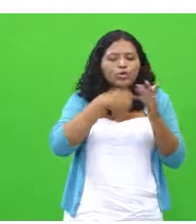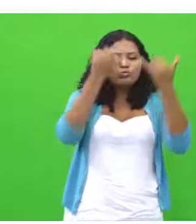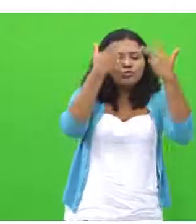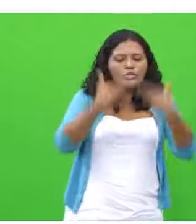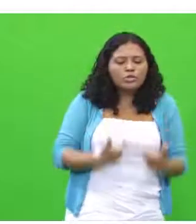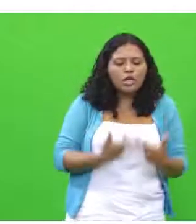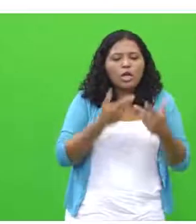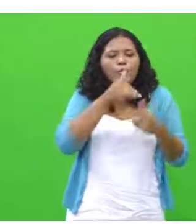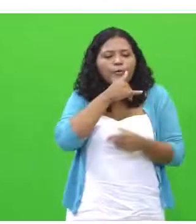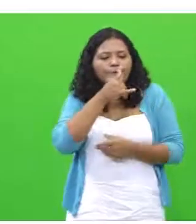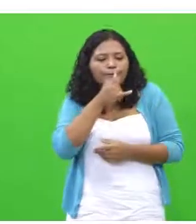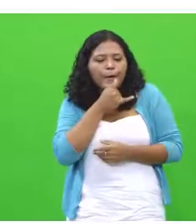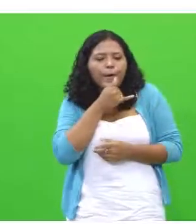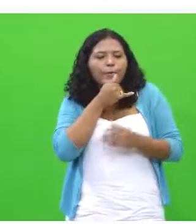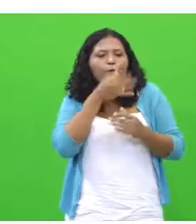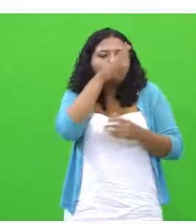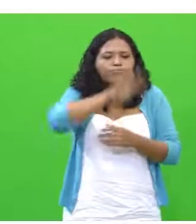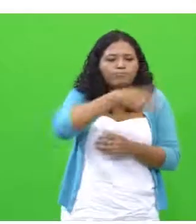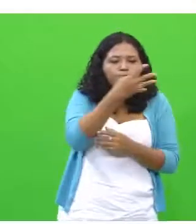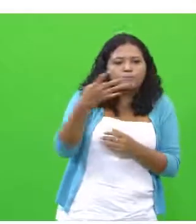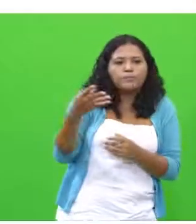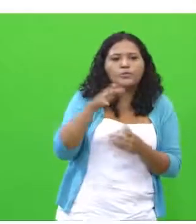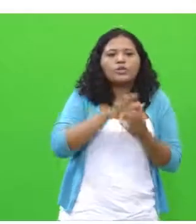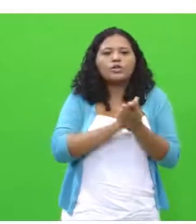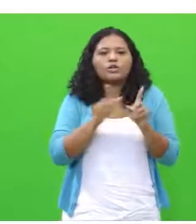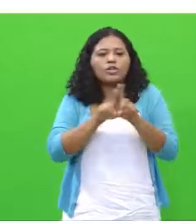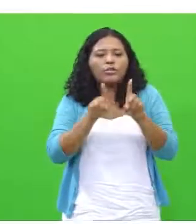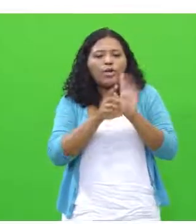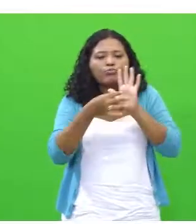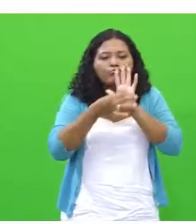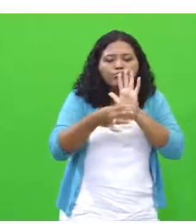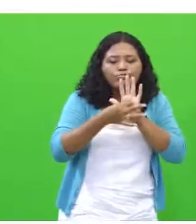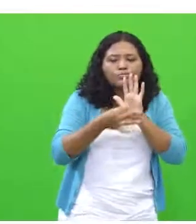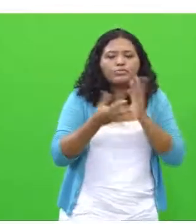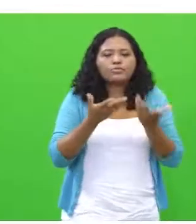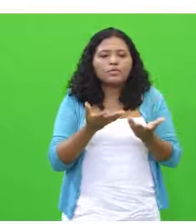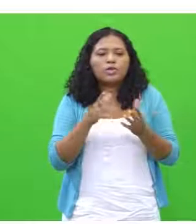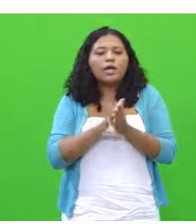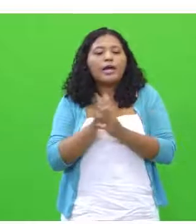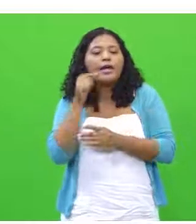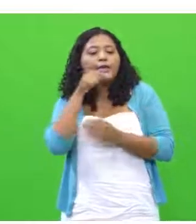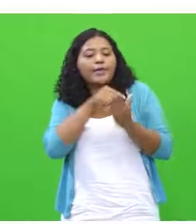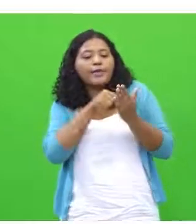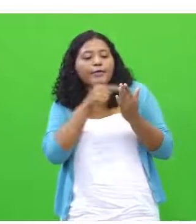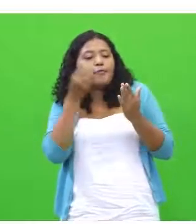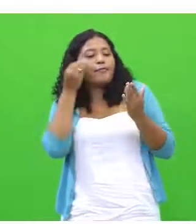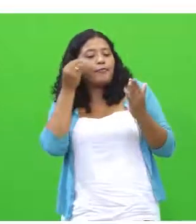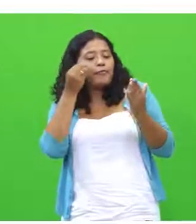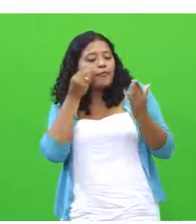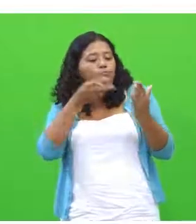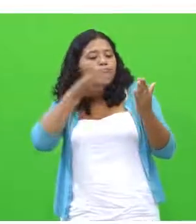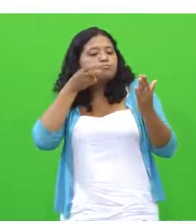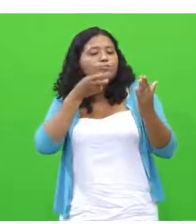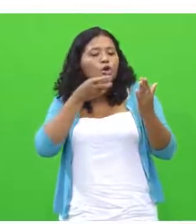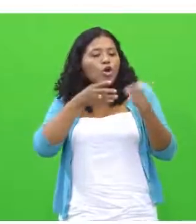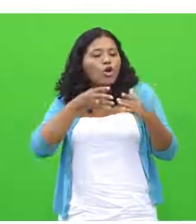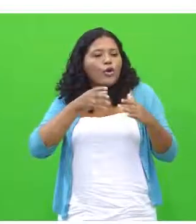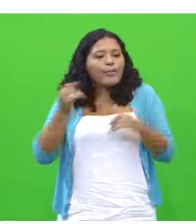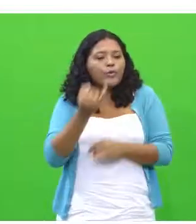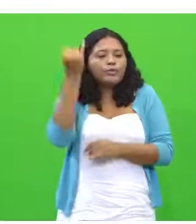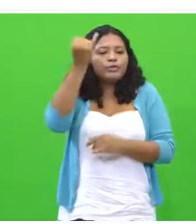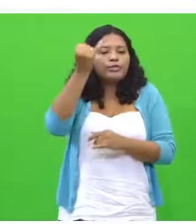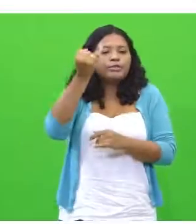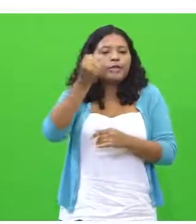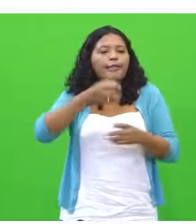dado estatístico, uma citação. Então, é aí que nós vamos nos percebendo na grandeza da informação